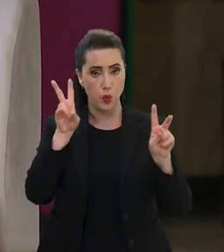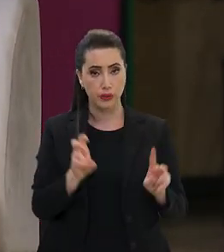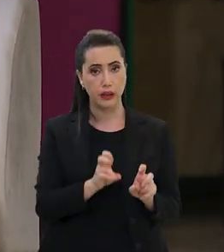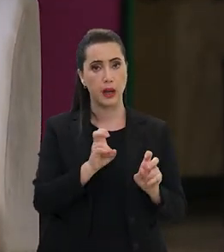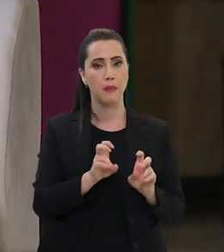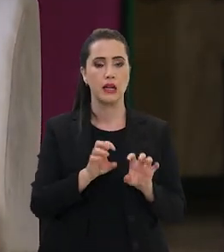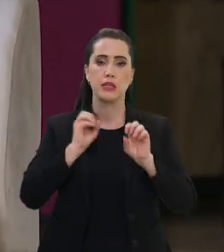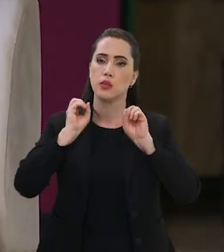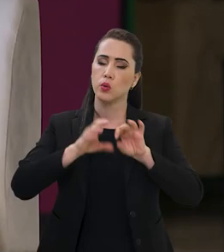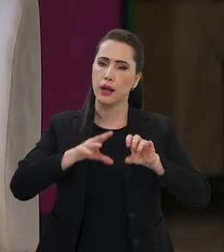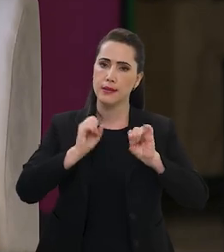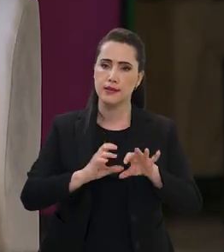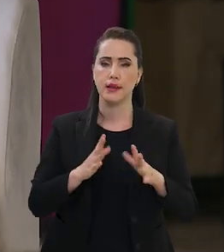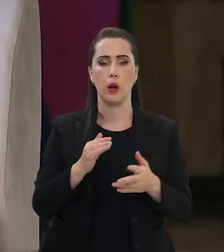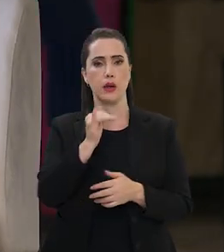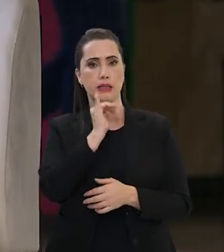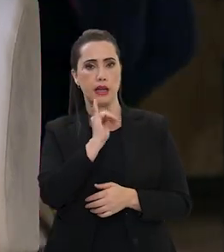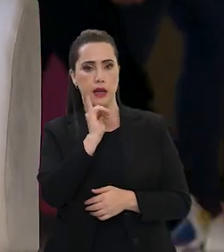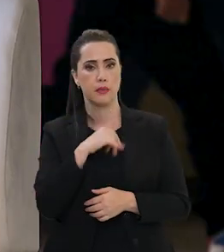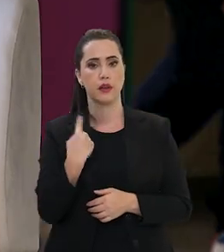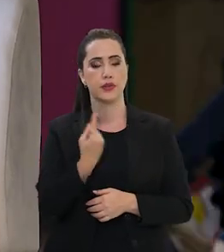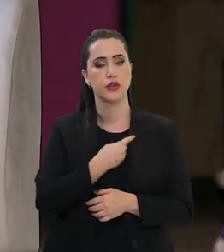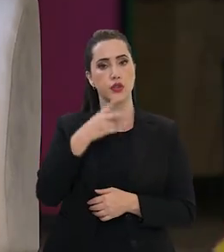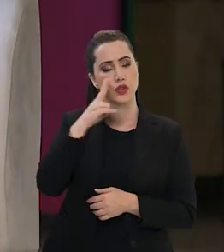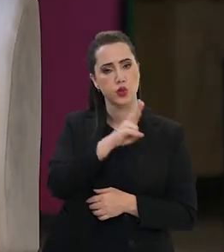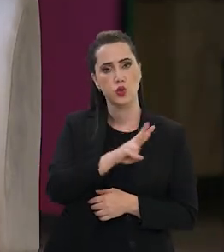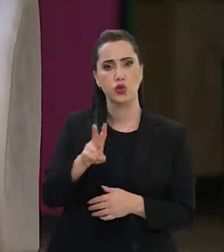educação, quando a gente vê, a gente está falando agora